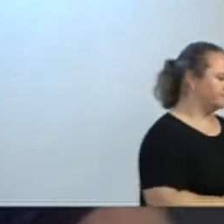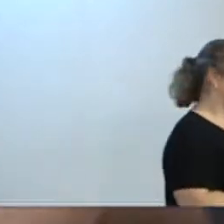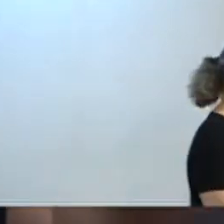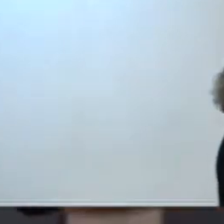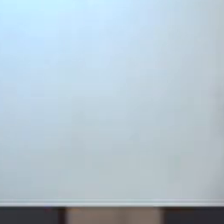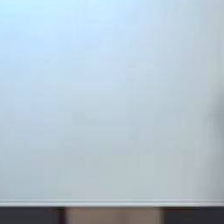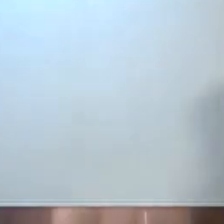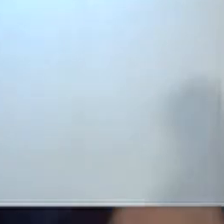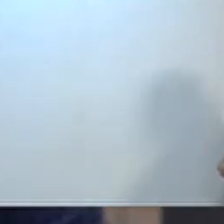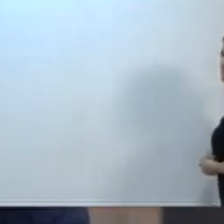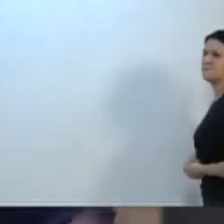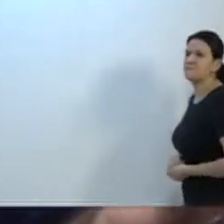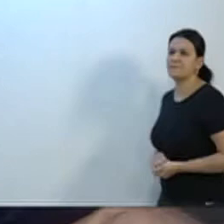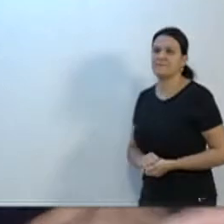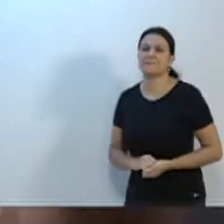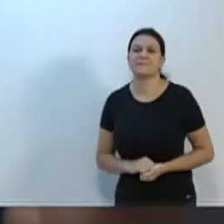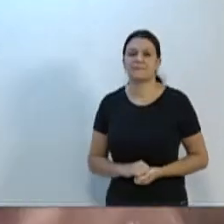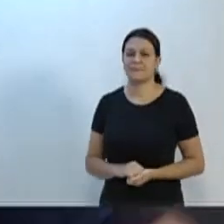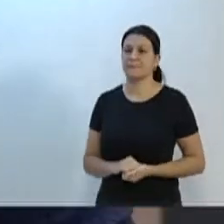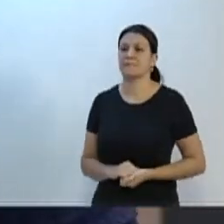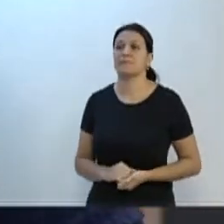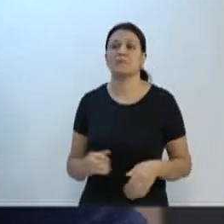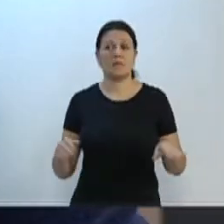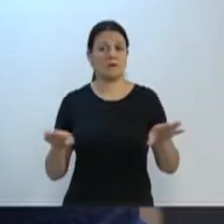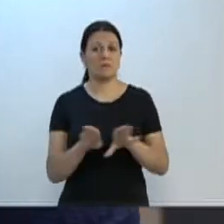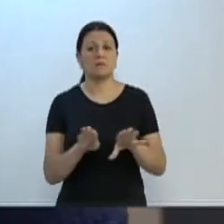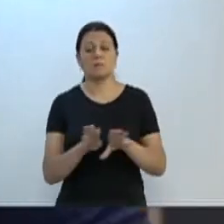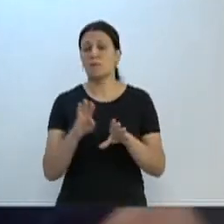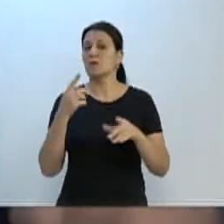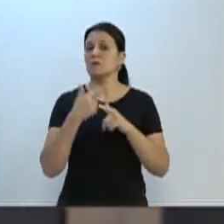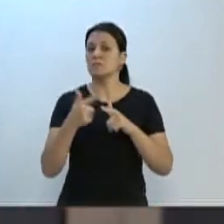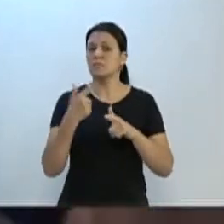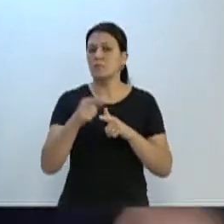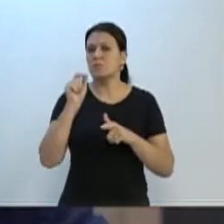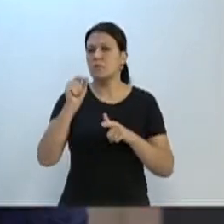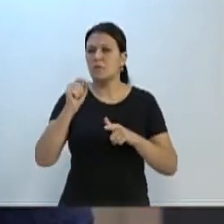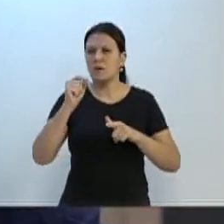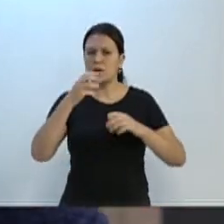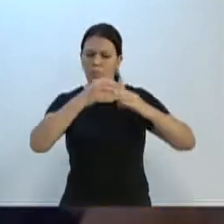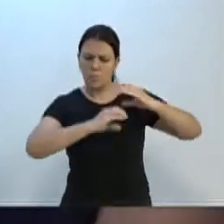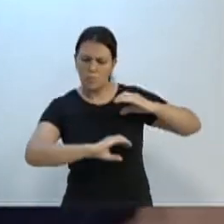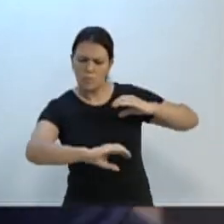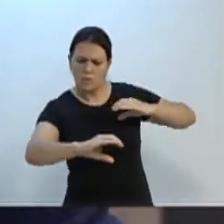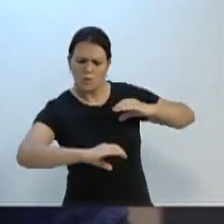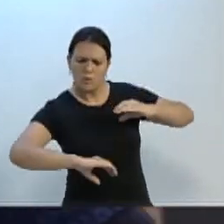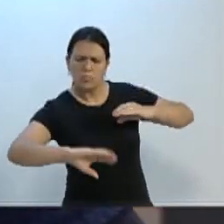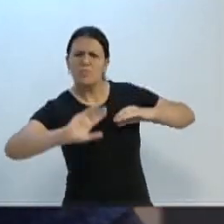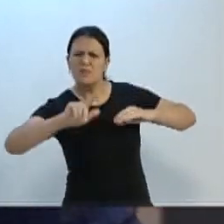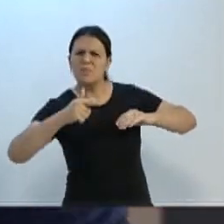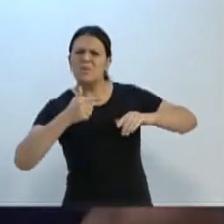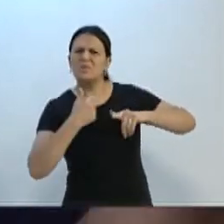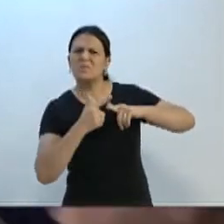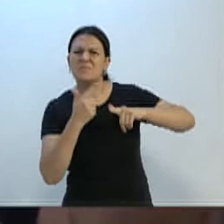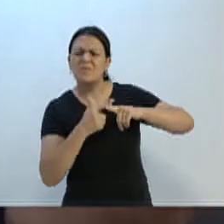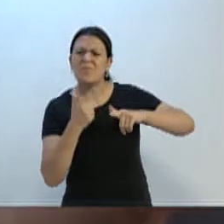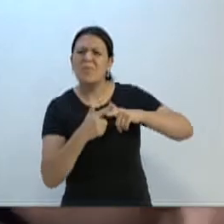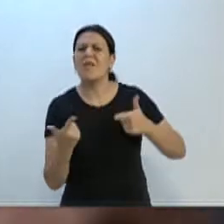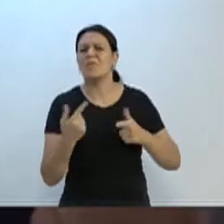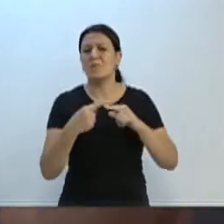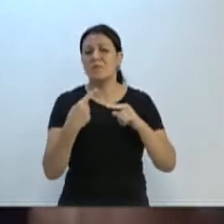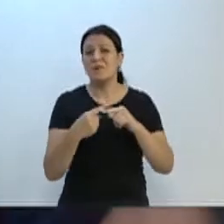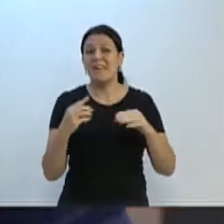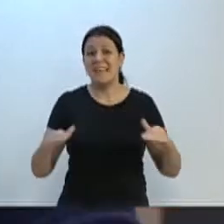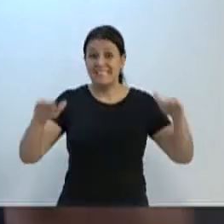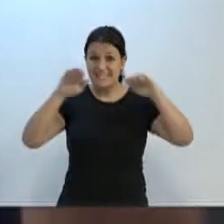problemas. E além desse problema aí que fica embaixo, que é afetando as tubulações, as drenagens pluviais, que depois acaba afetando os comércios, os